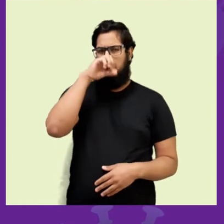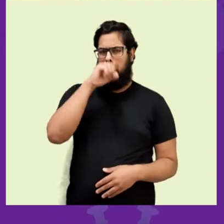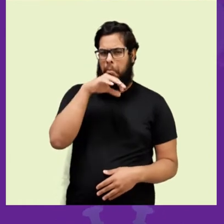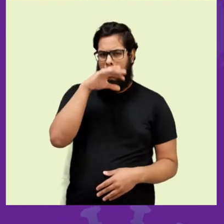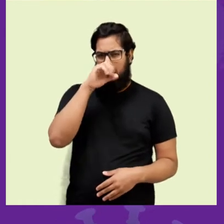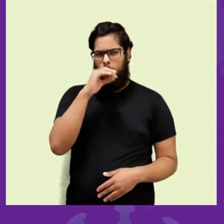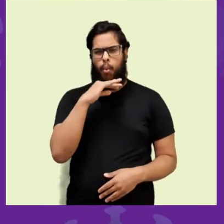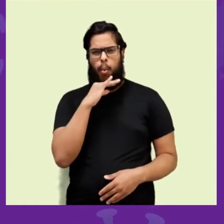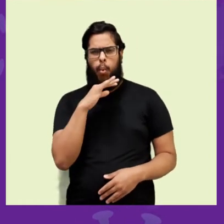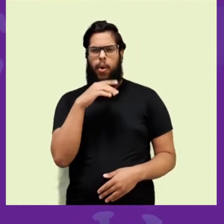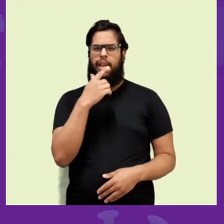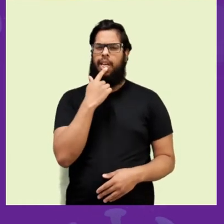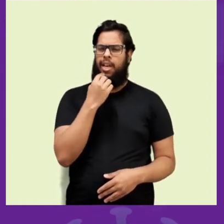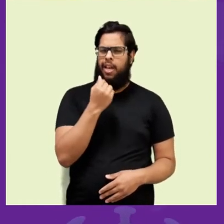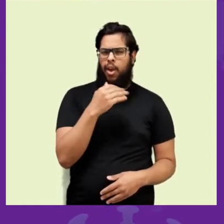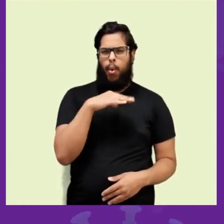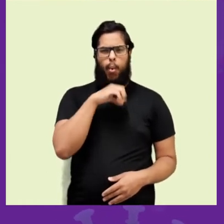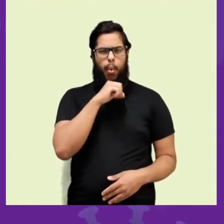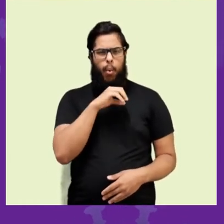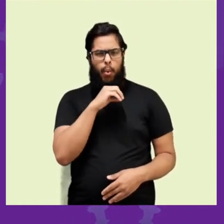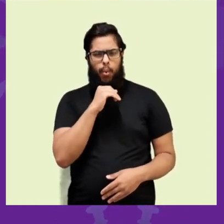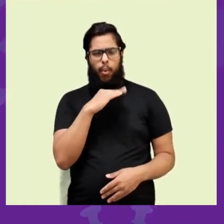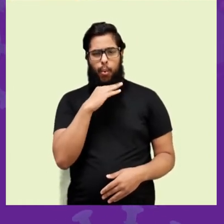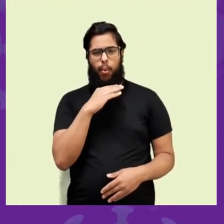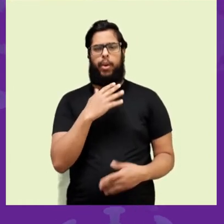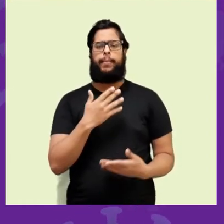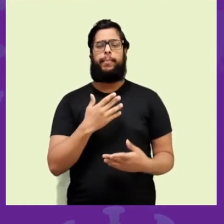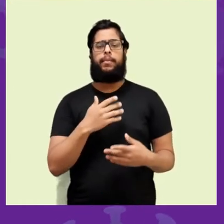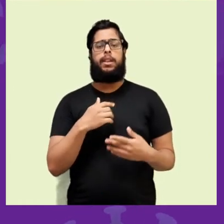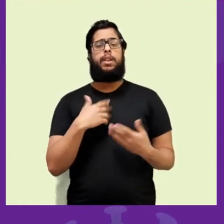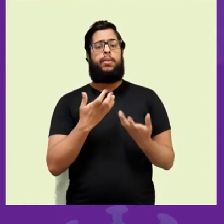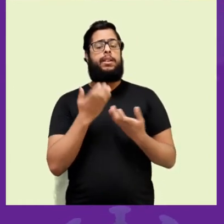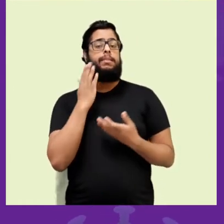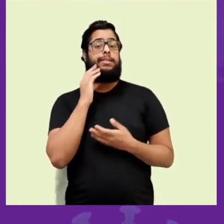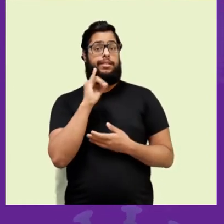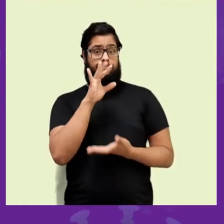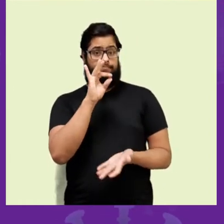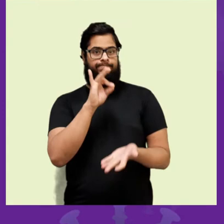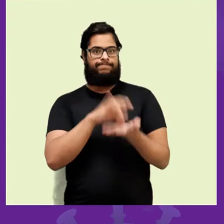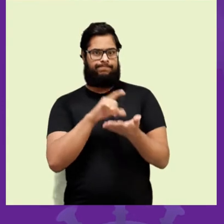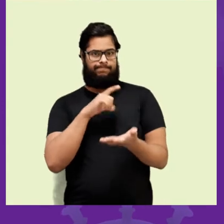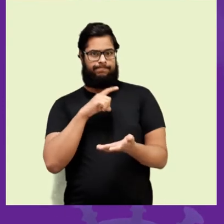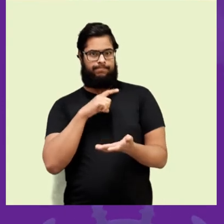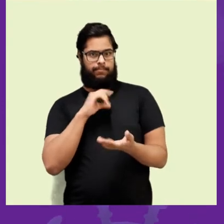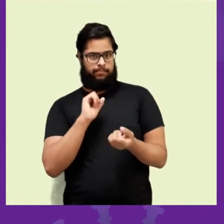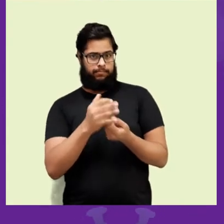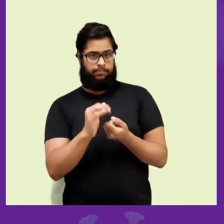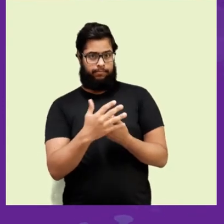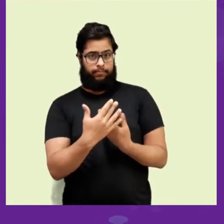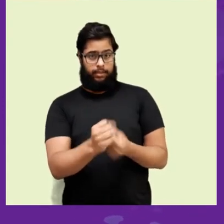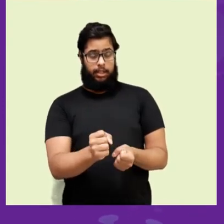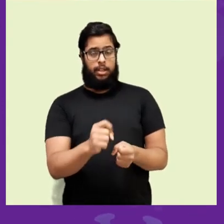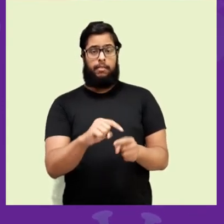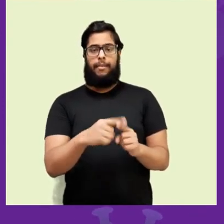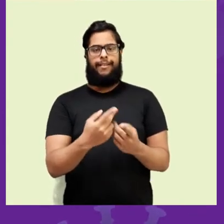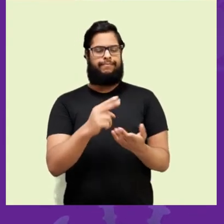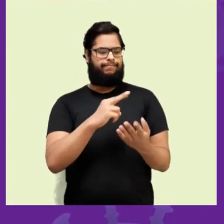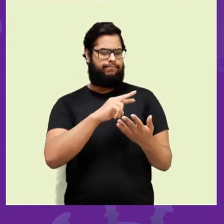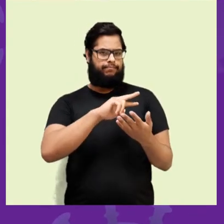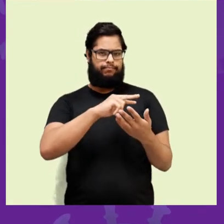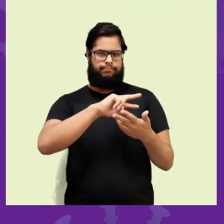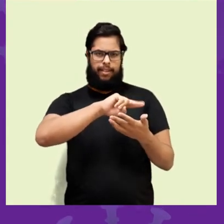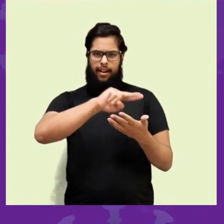mais a minha compreensão da situação clínica desta pessoa. E aí eu não tenho recurso nenhum, nem de